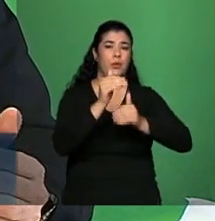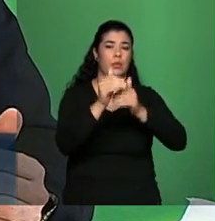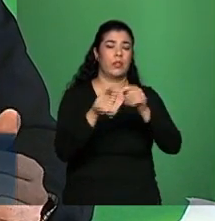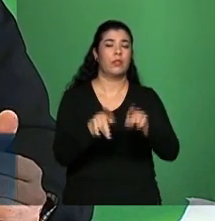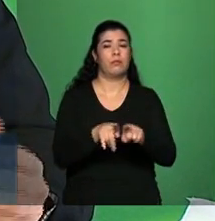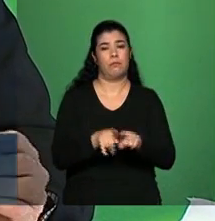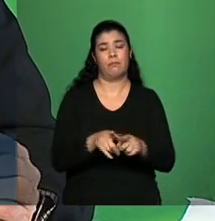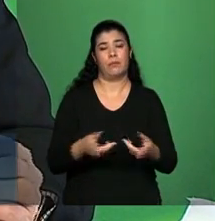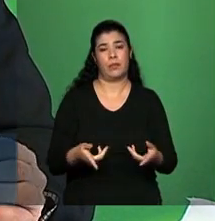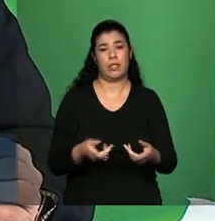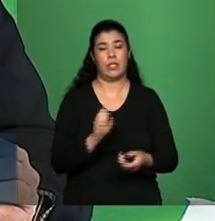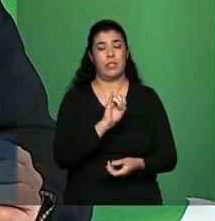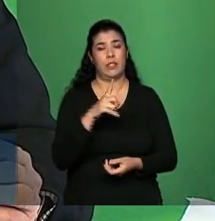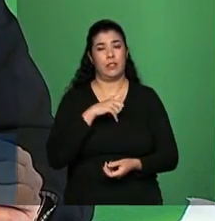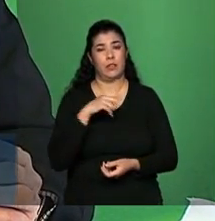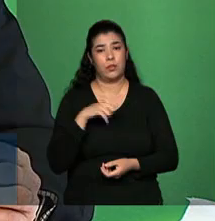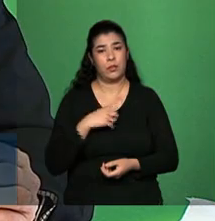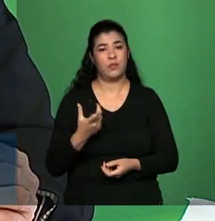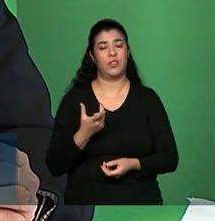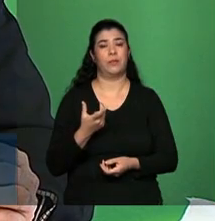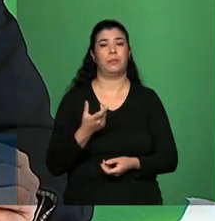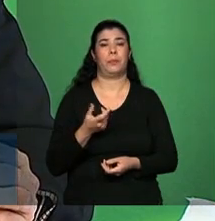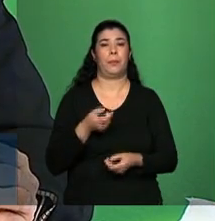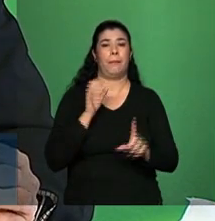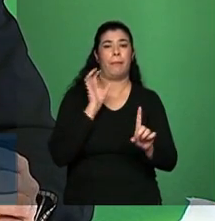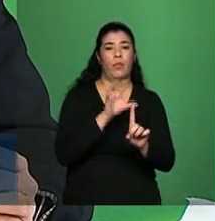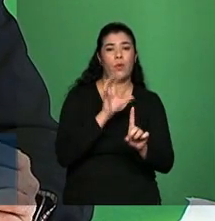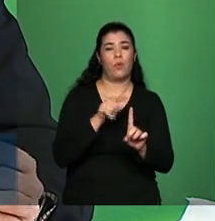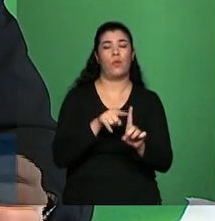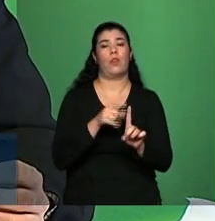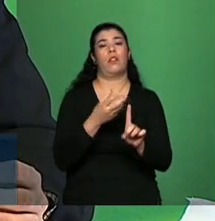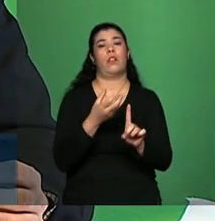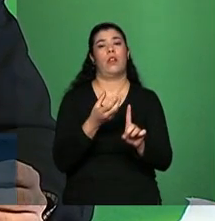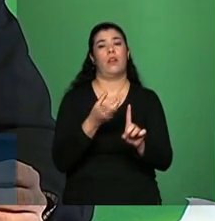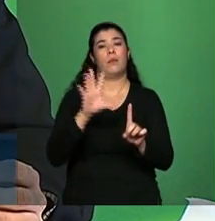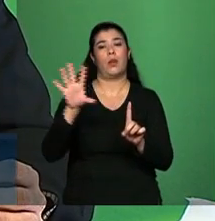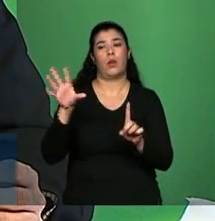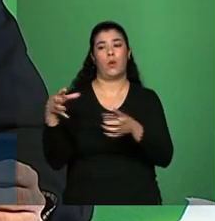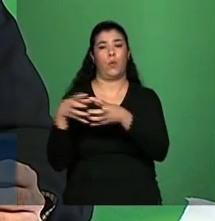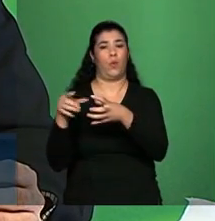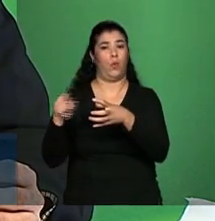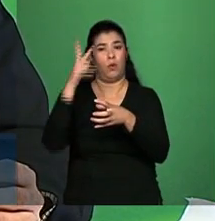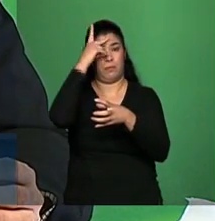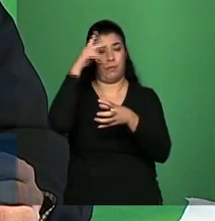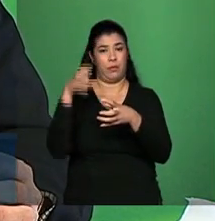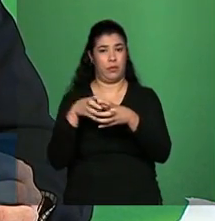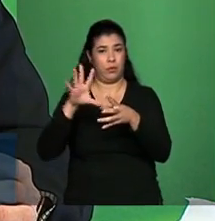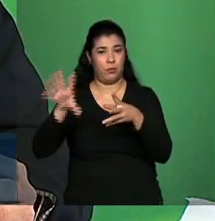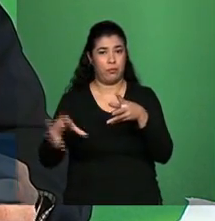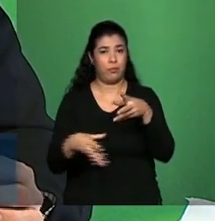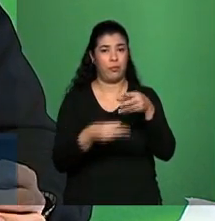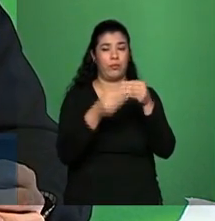E, na medida em que ela tem algum efeito em permitir também mais pessoas na força de trabalho, isso é absolutamente